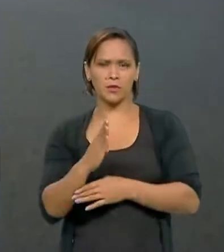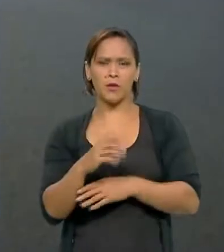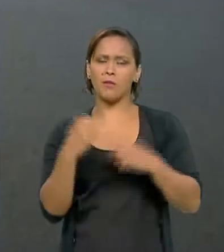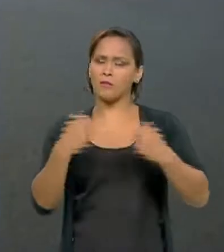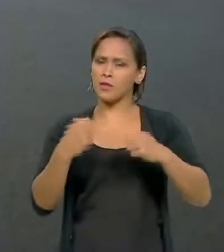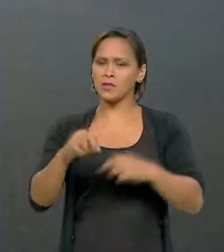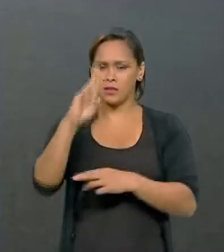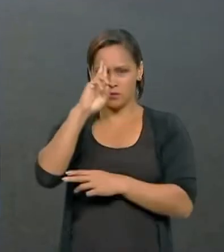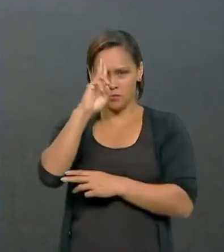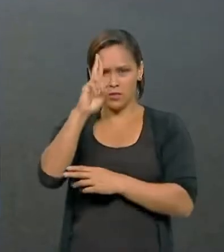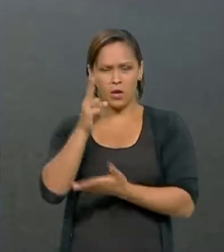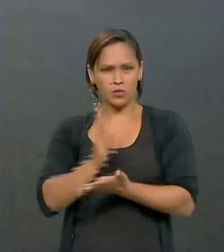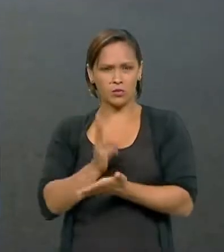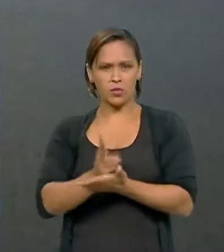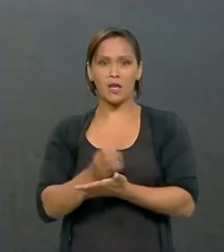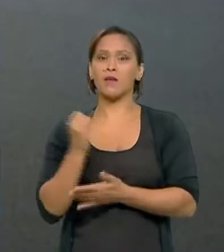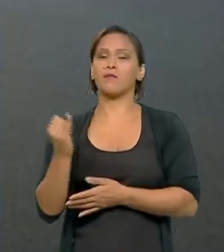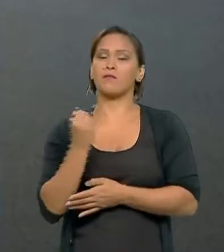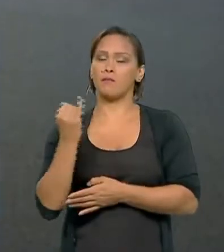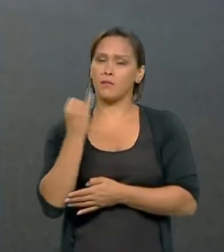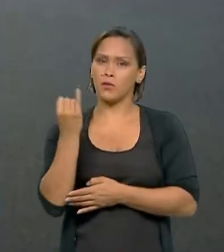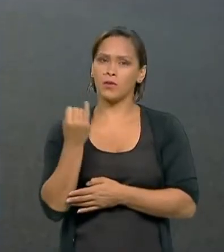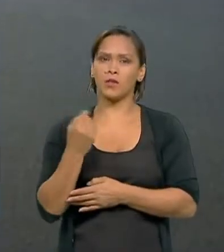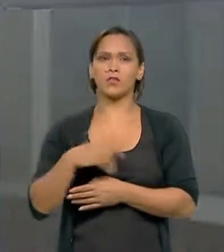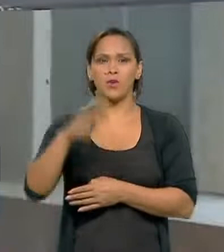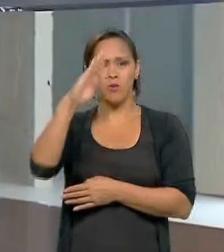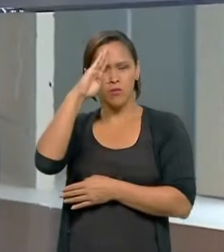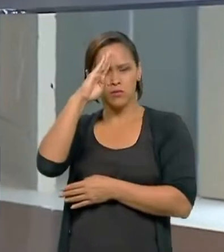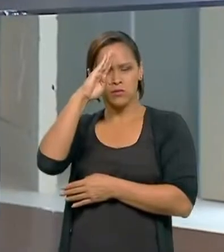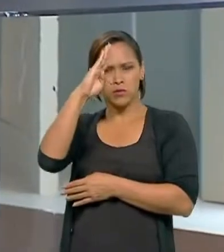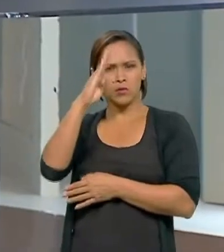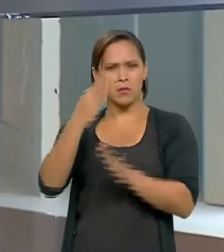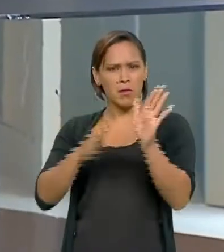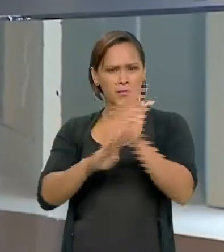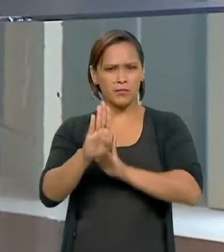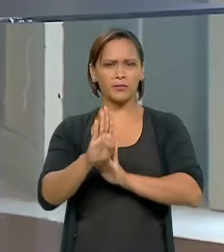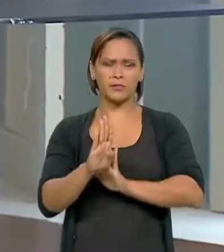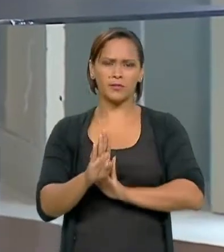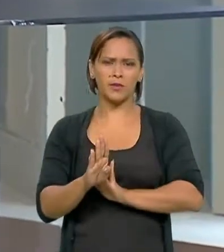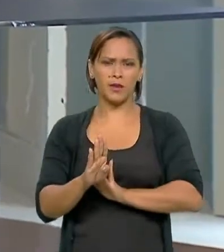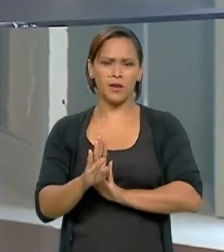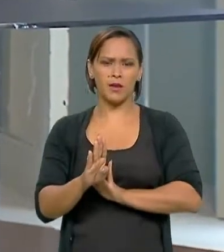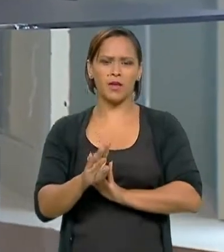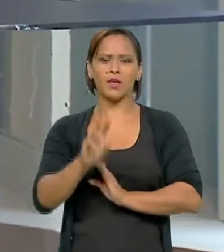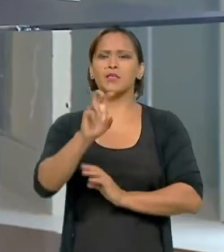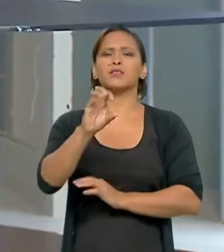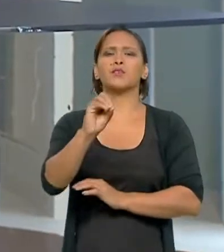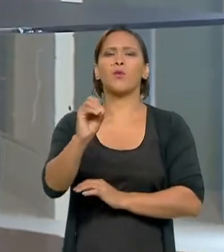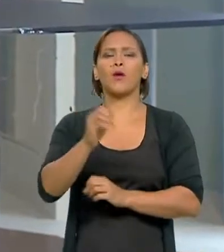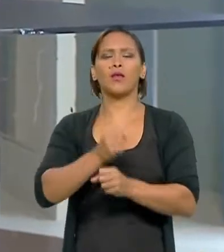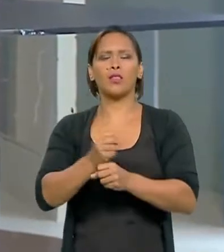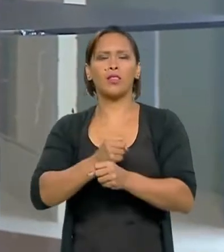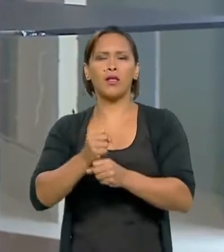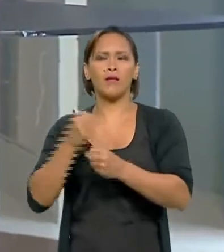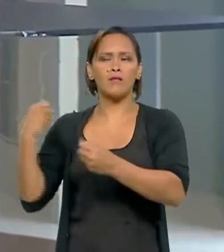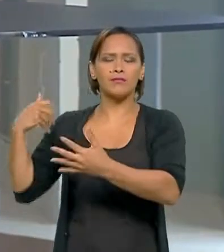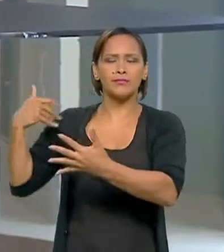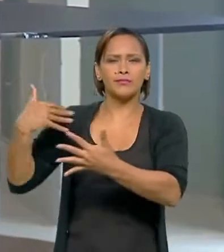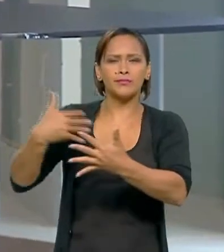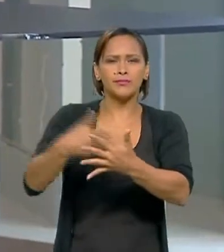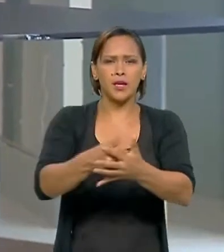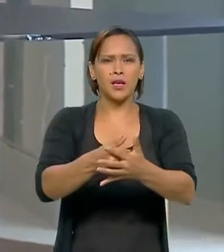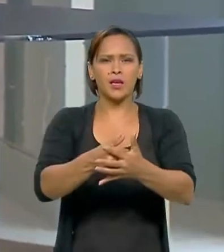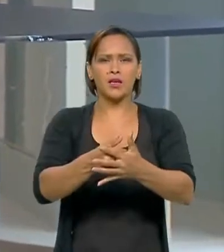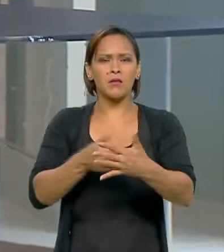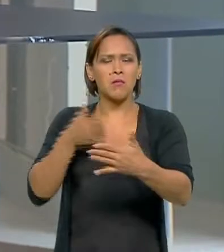respeitado. E isso, para nós, é muito importante. As Forças Armadas, de 50 anos para cá, não